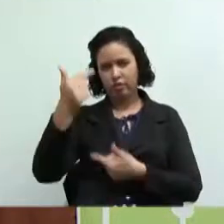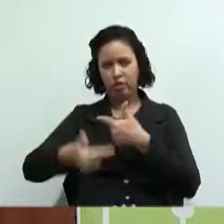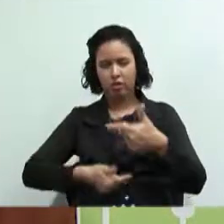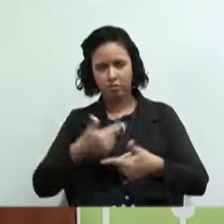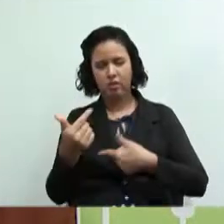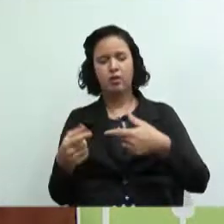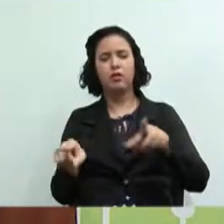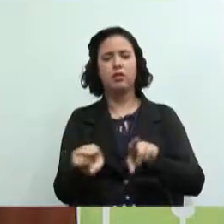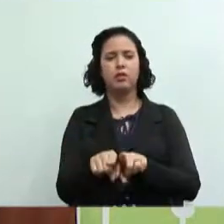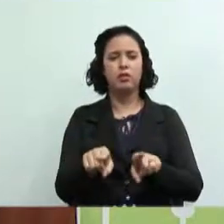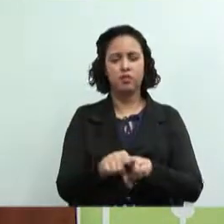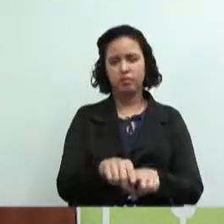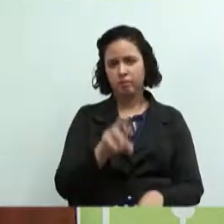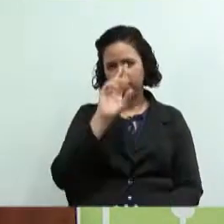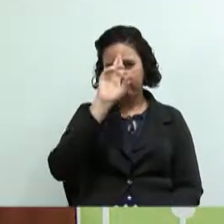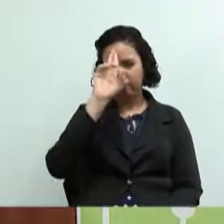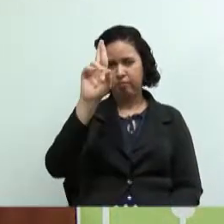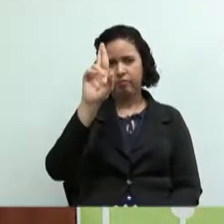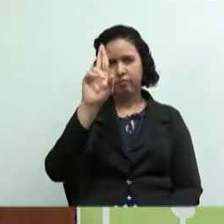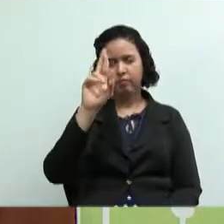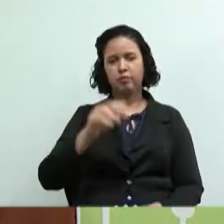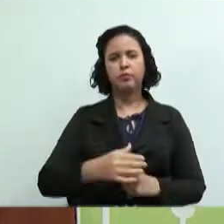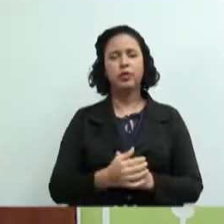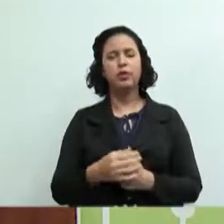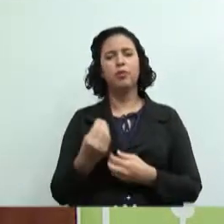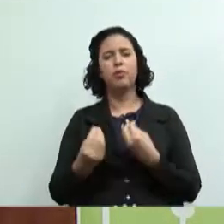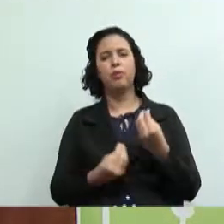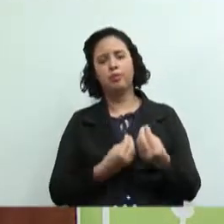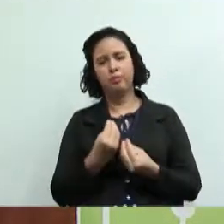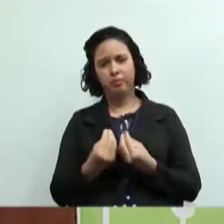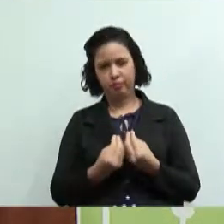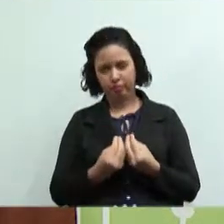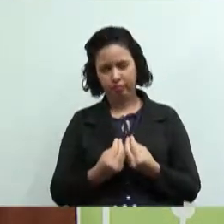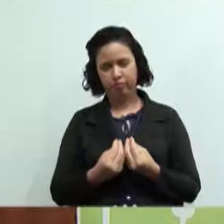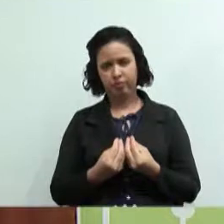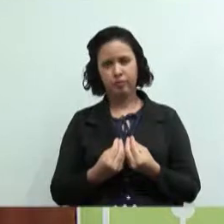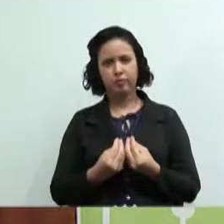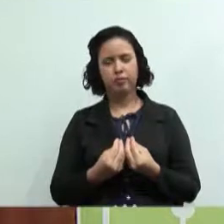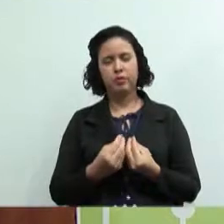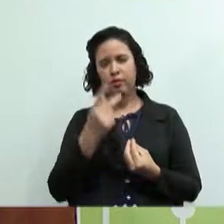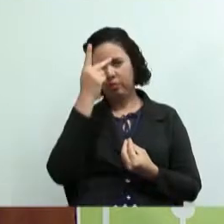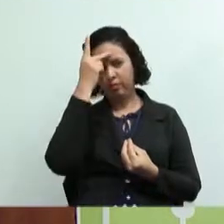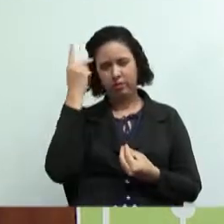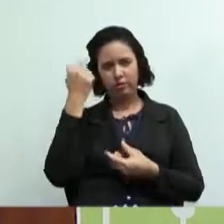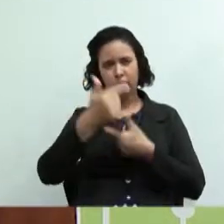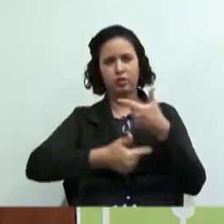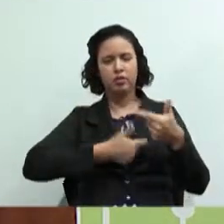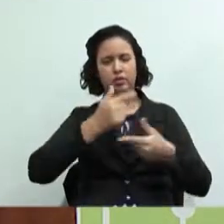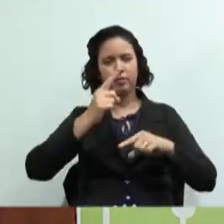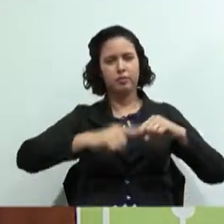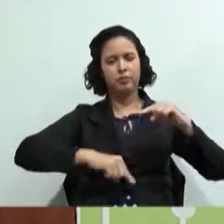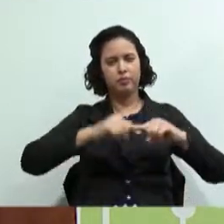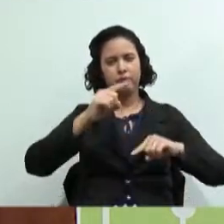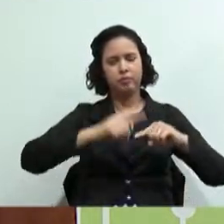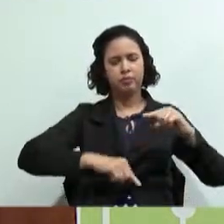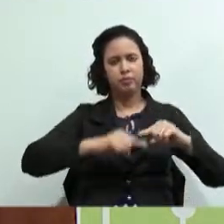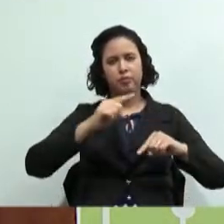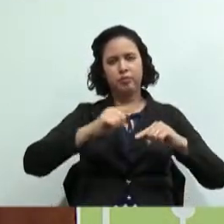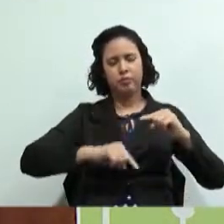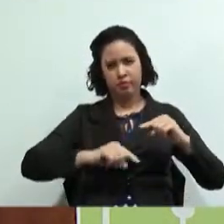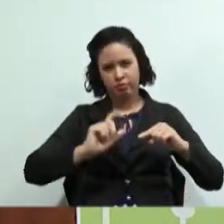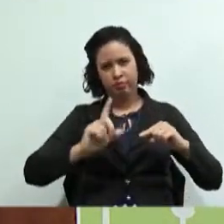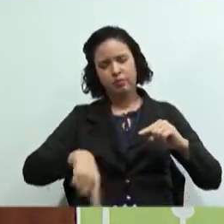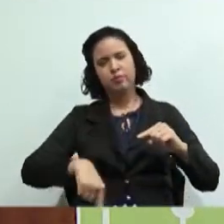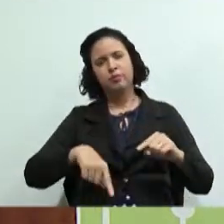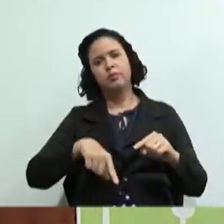E como fazer isso? Um empregado que trabalha na produção de determinado produto, ele é um funcionário, um empregado de uma